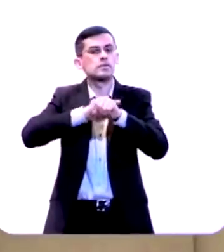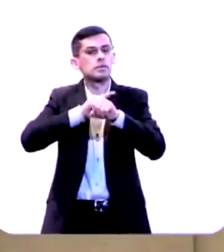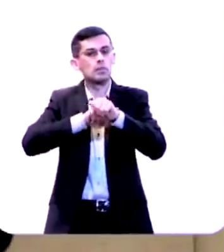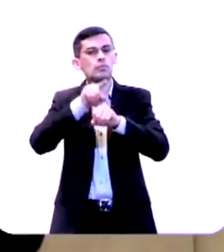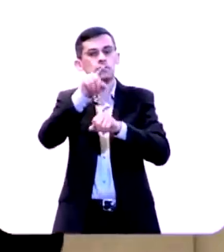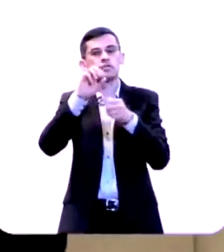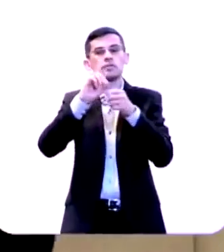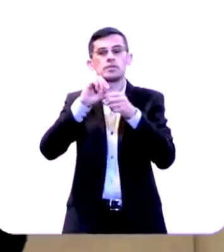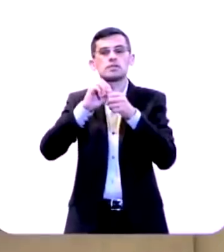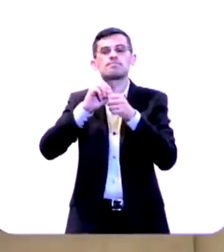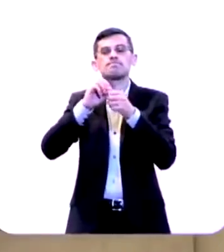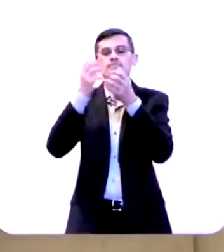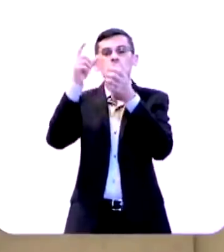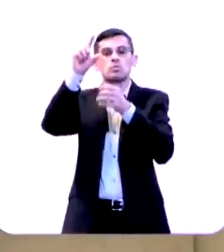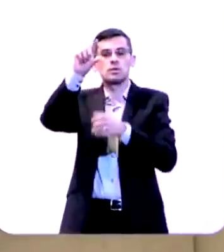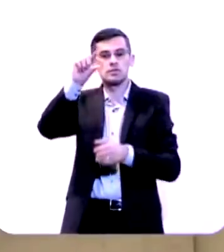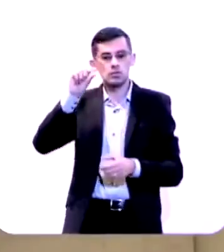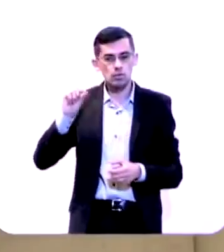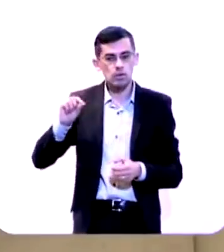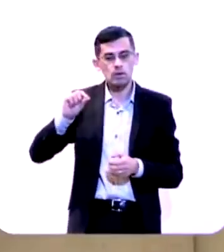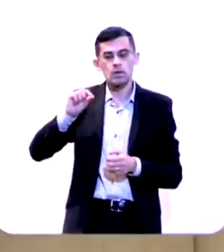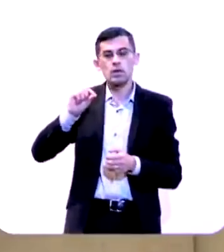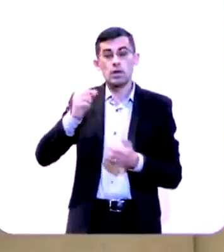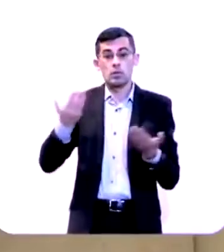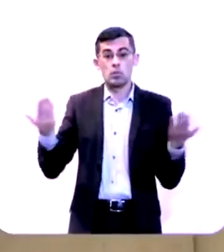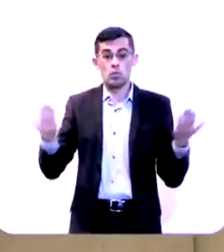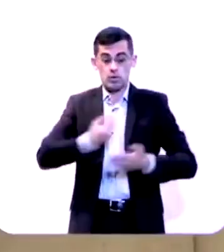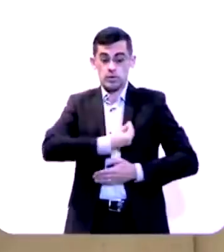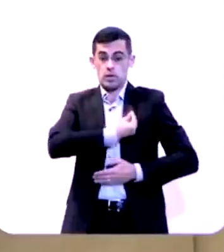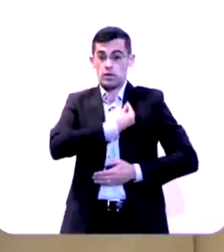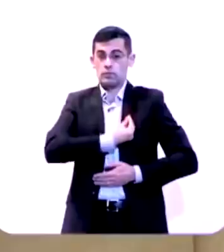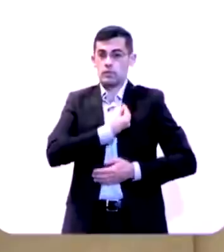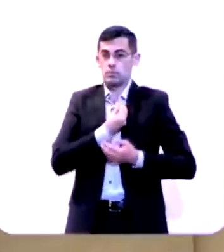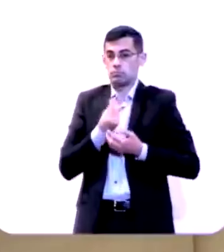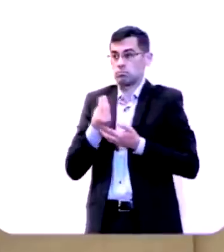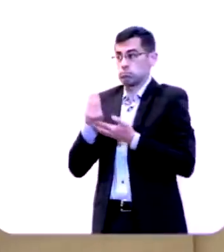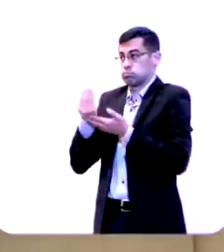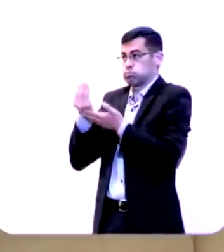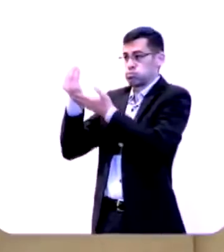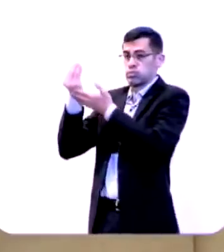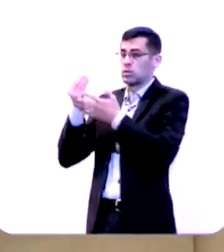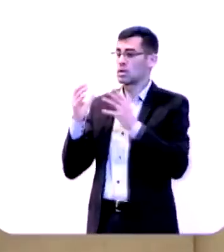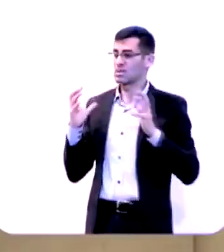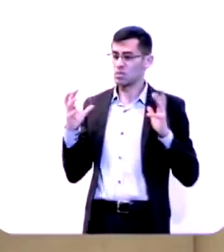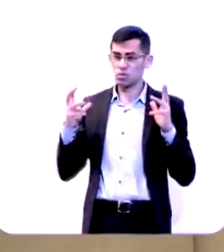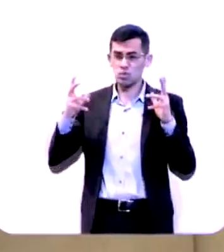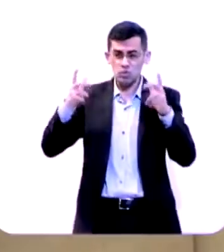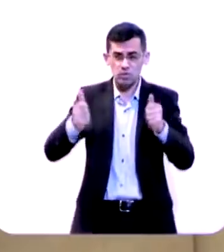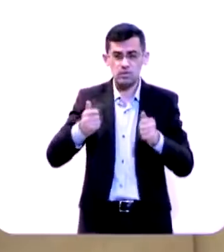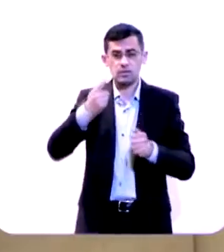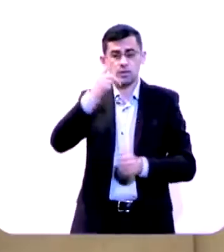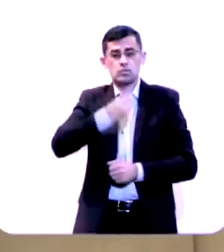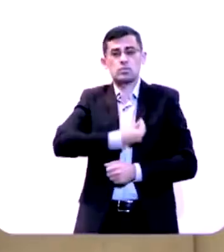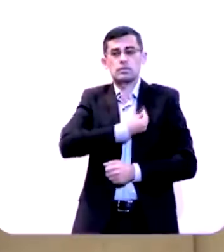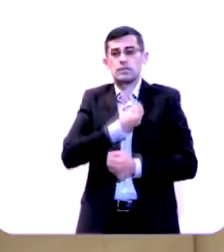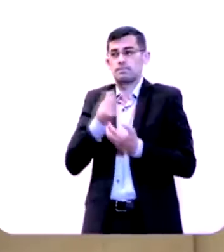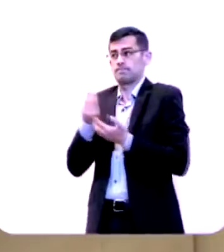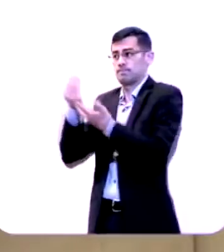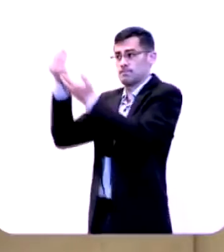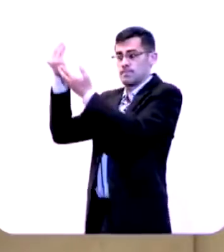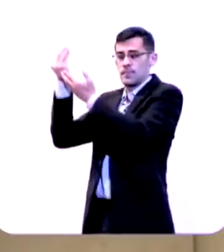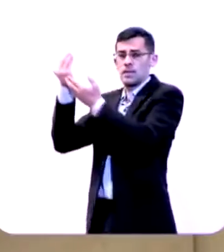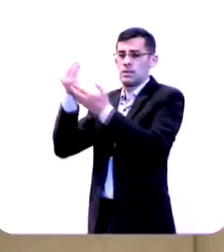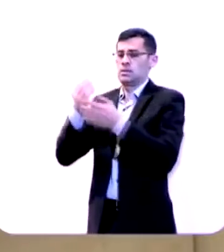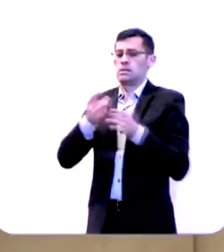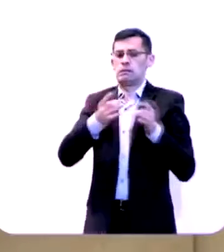você tomasse uma decisão e entregasse a sua vida por inteiro a Jesus você vai